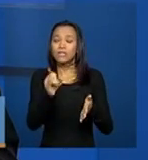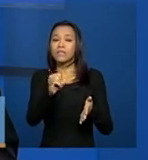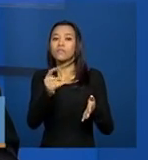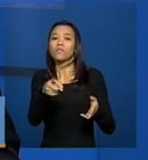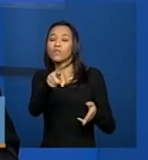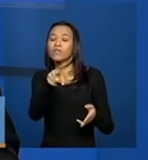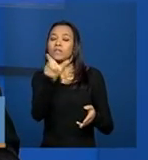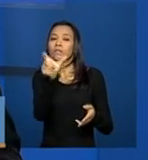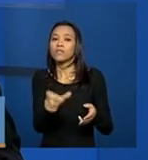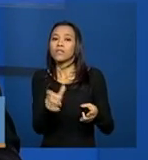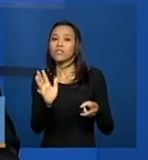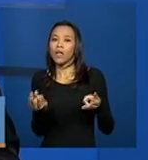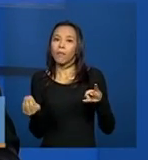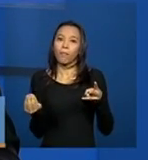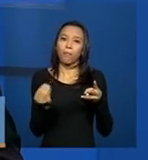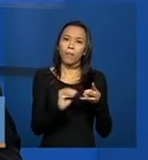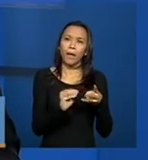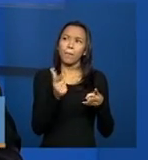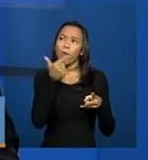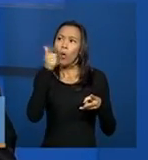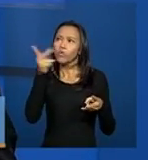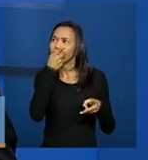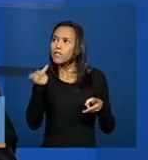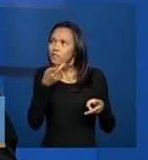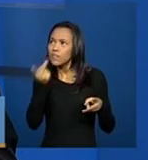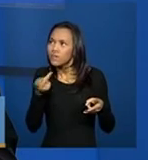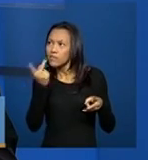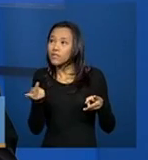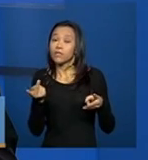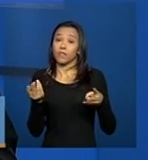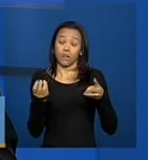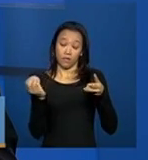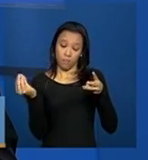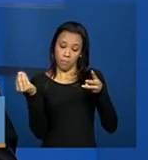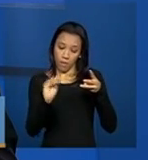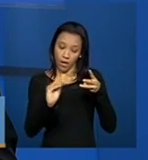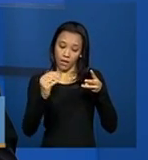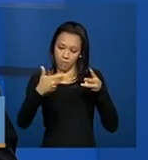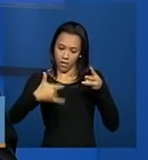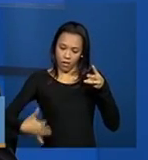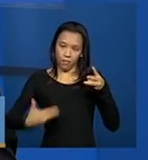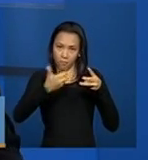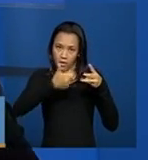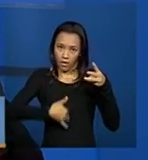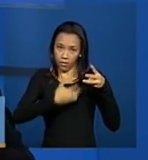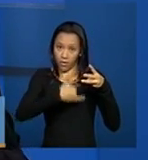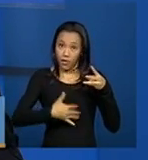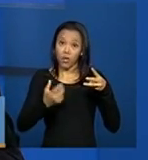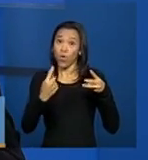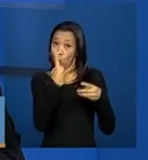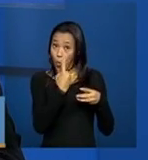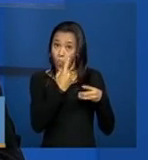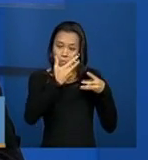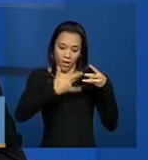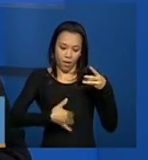mais de um parecer de visita, todos têm que estar concluídos. Não adianta você concluir só um e achar que aquilo ali não. Se você